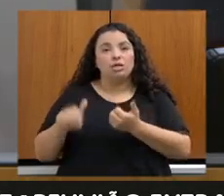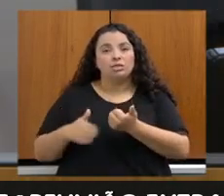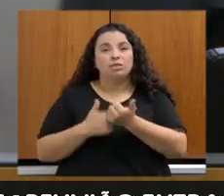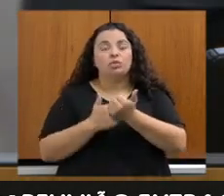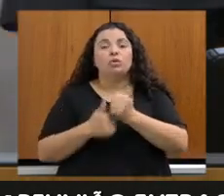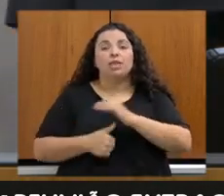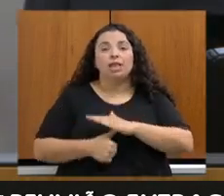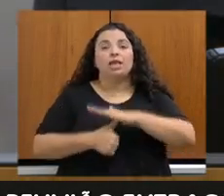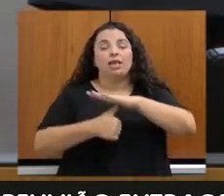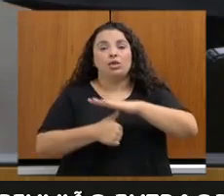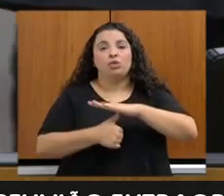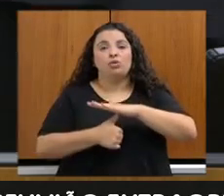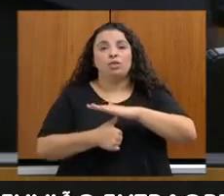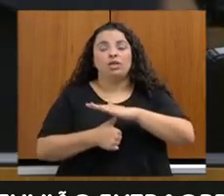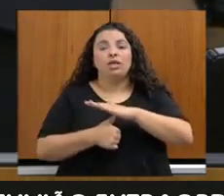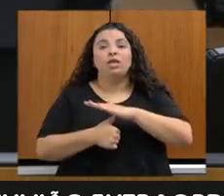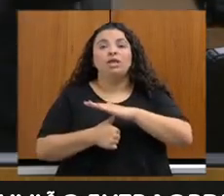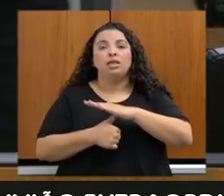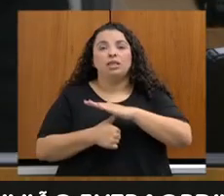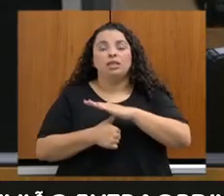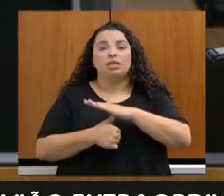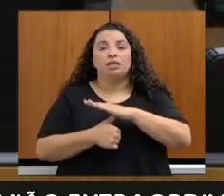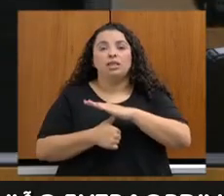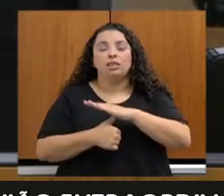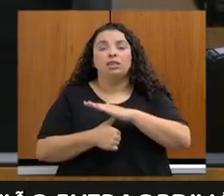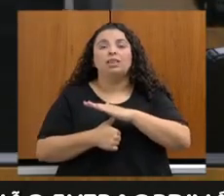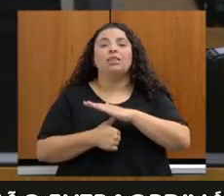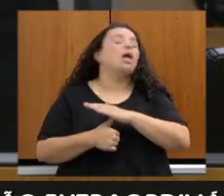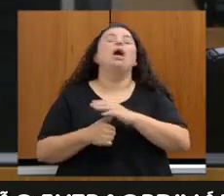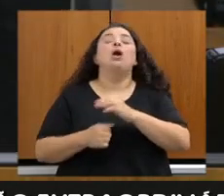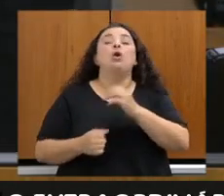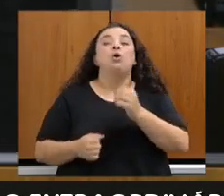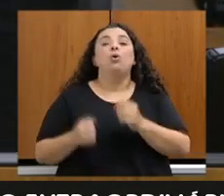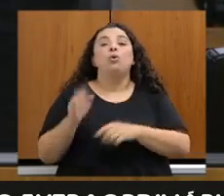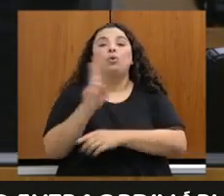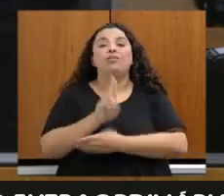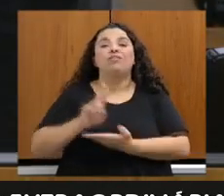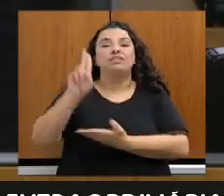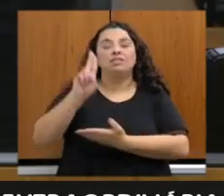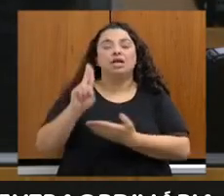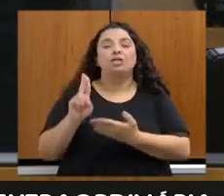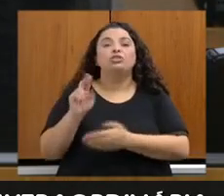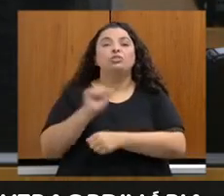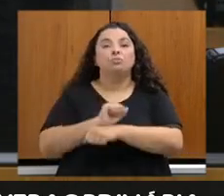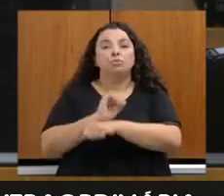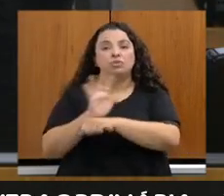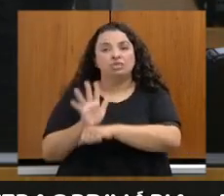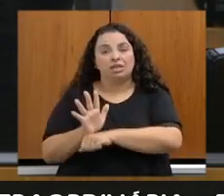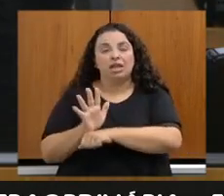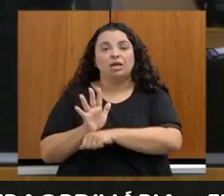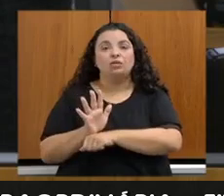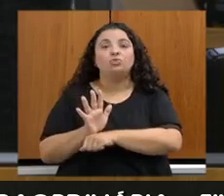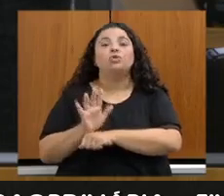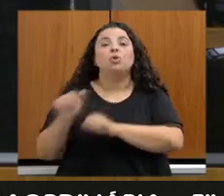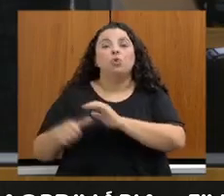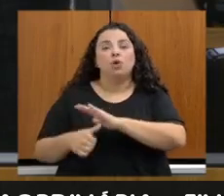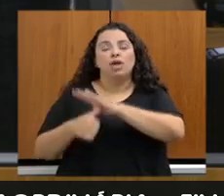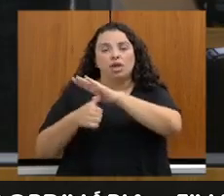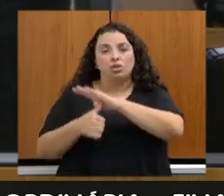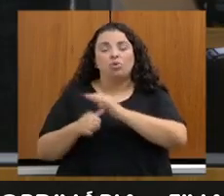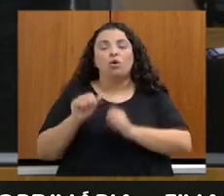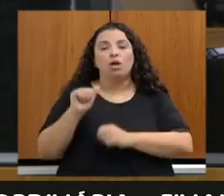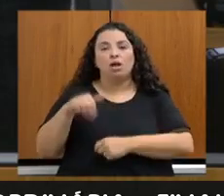da Universidade Estadual de Montes Claros, agradecendo o convite em nome do reitor, professor Antônio Alvimar Souza,